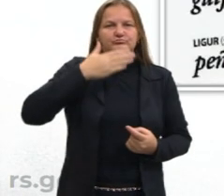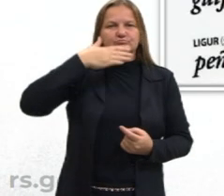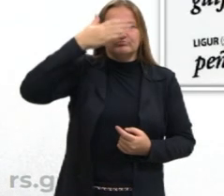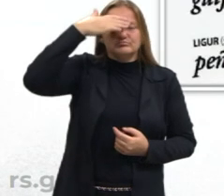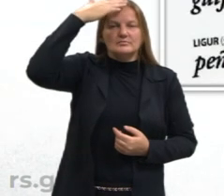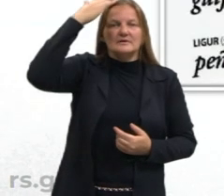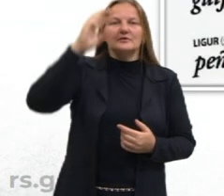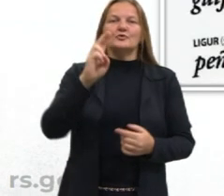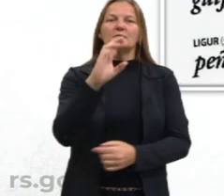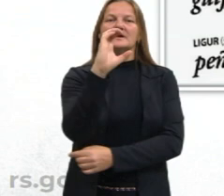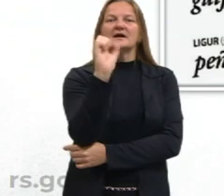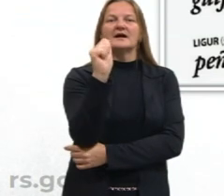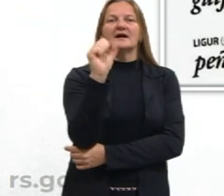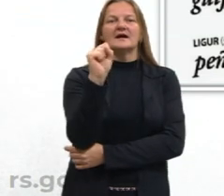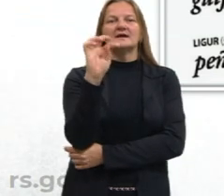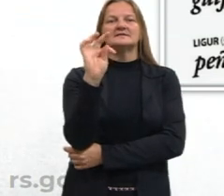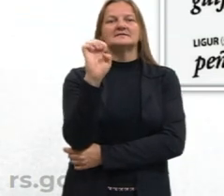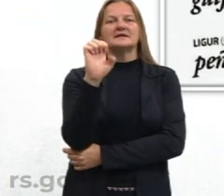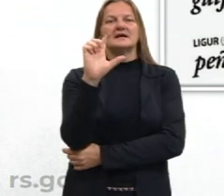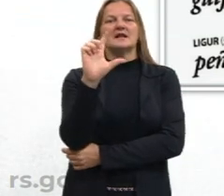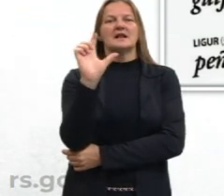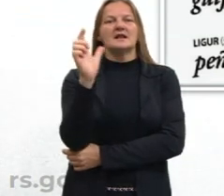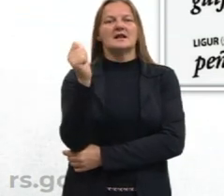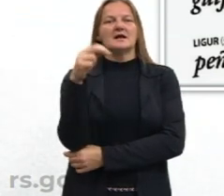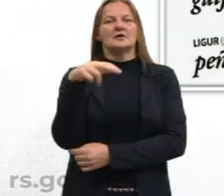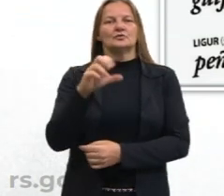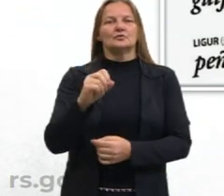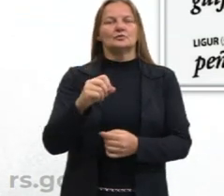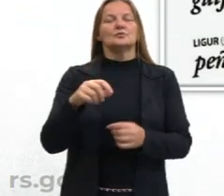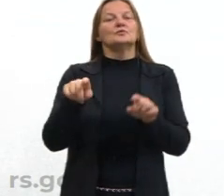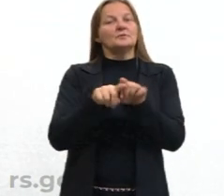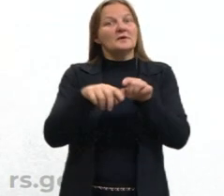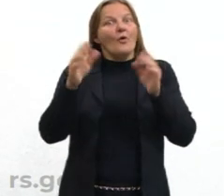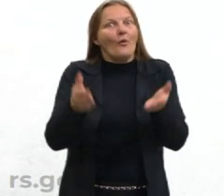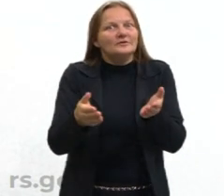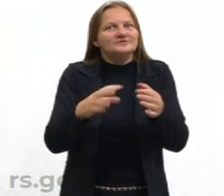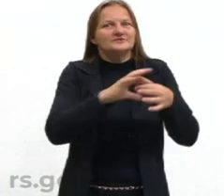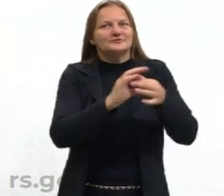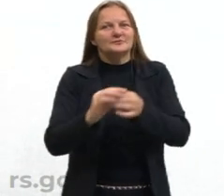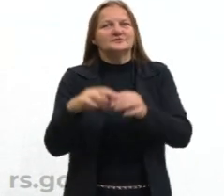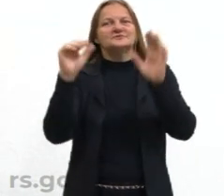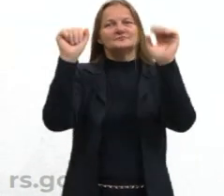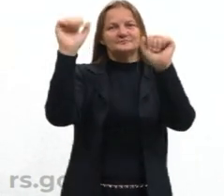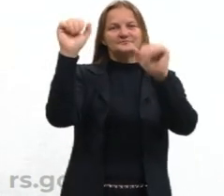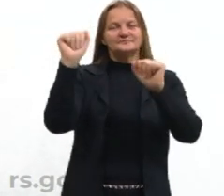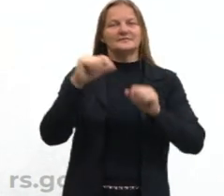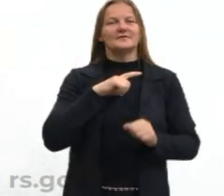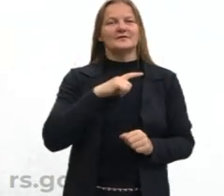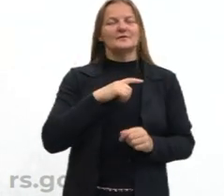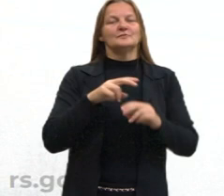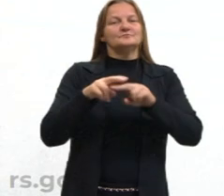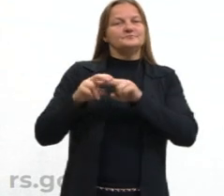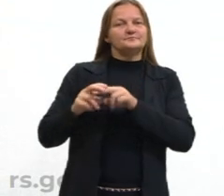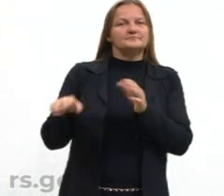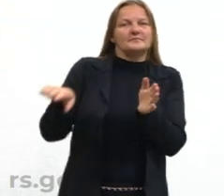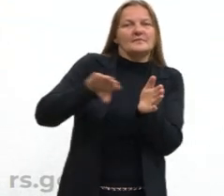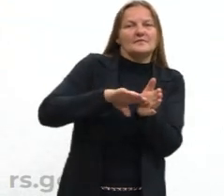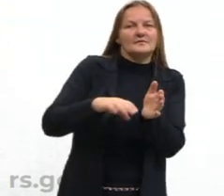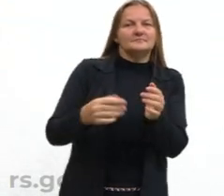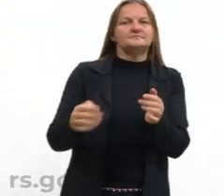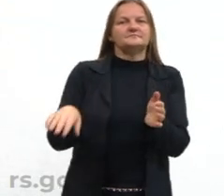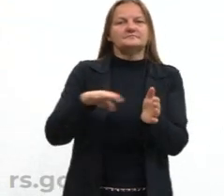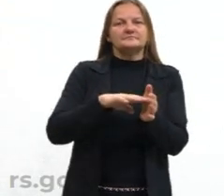idioma é o castelhano, é o espanhol que nós utilizamos hoje. Certo? Devido a essas